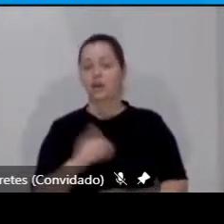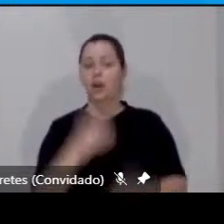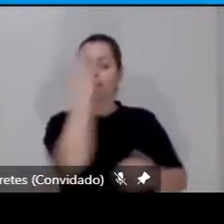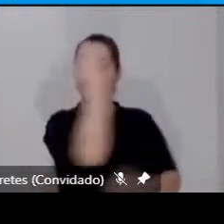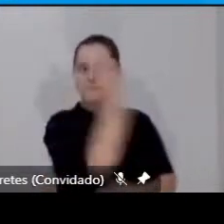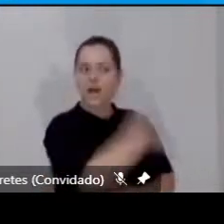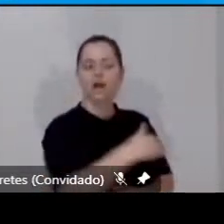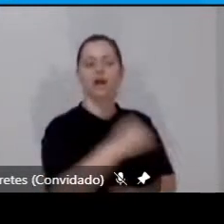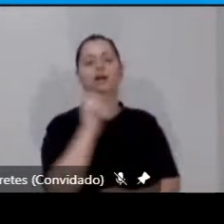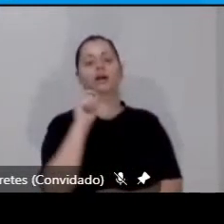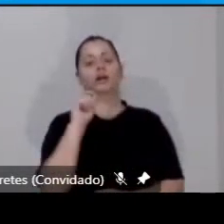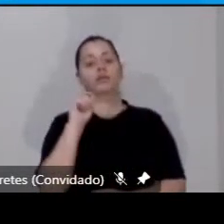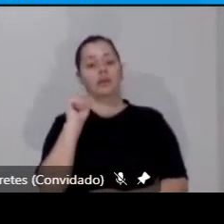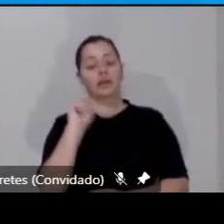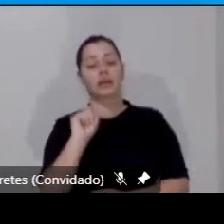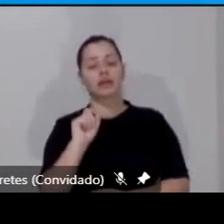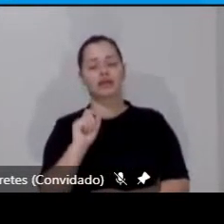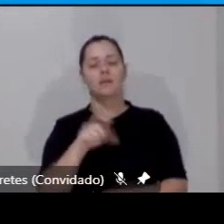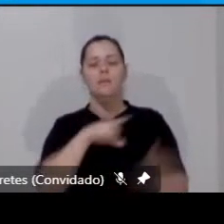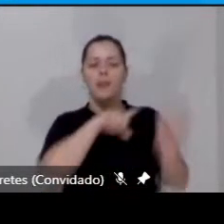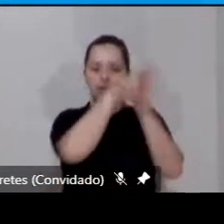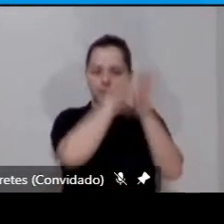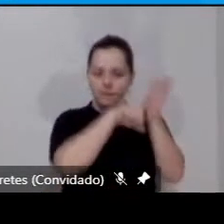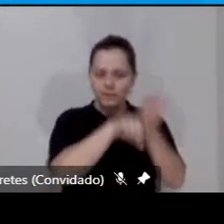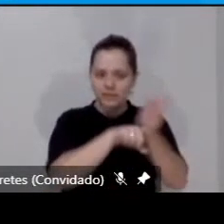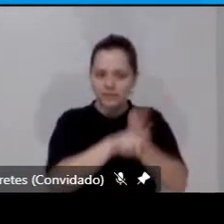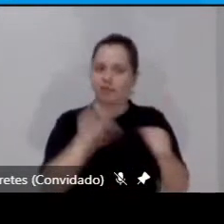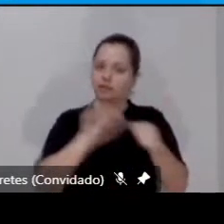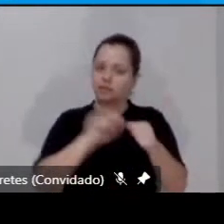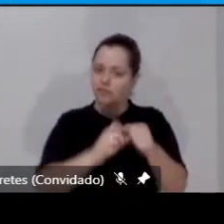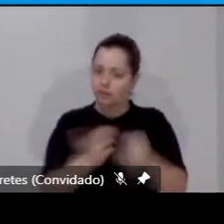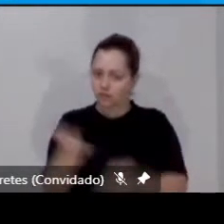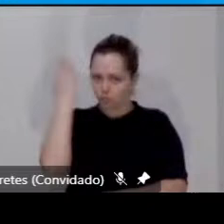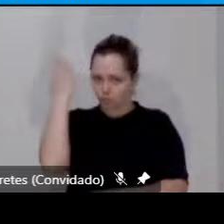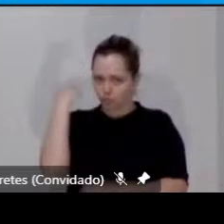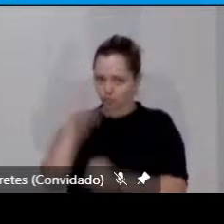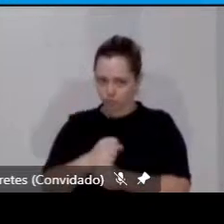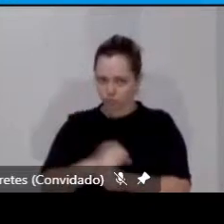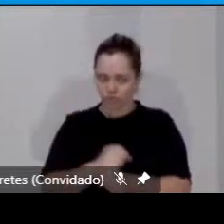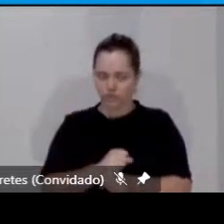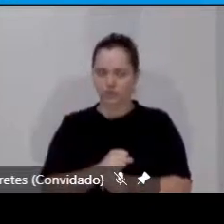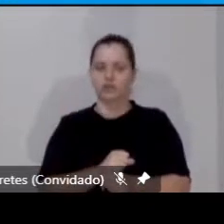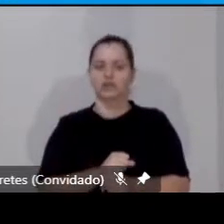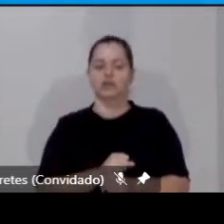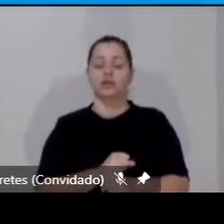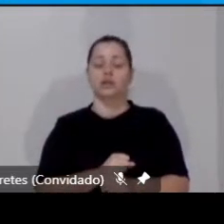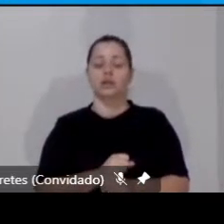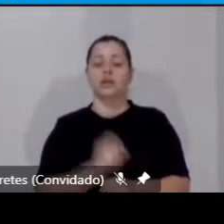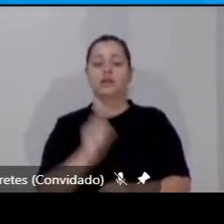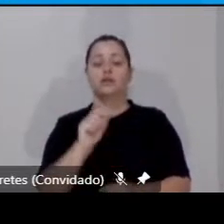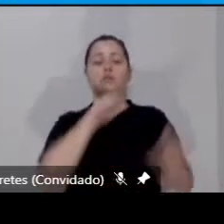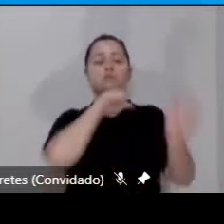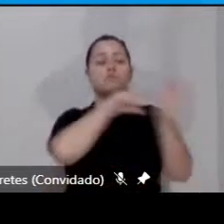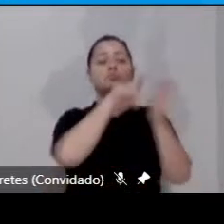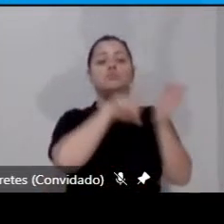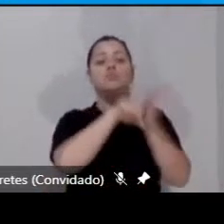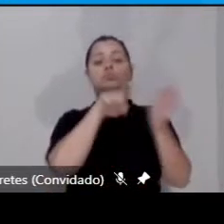é uma pesquisa aqui do ano passado feita uma enquete sobre